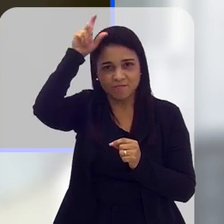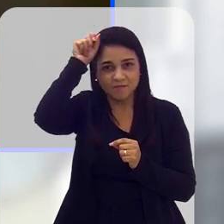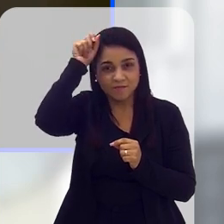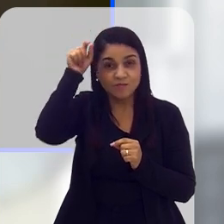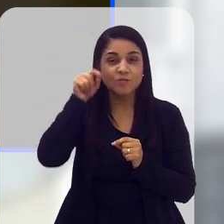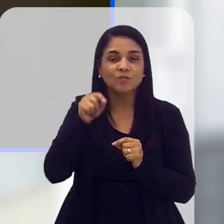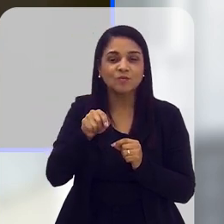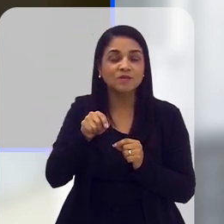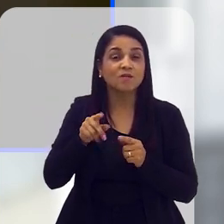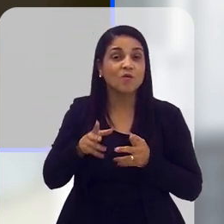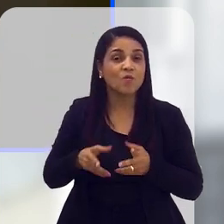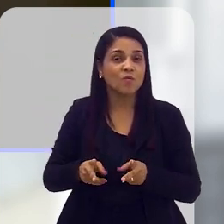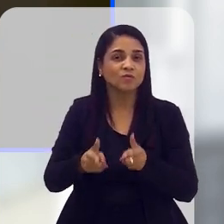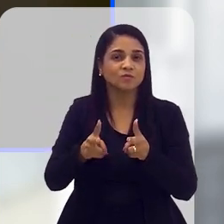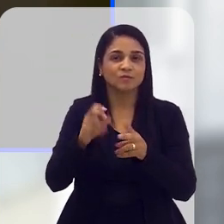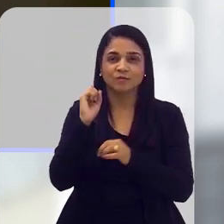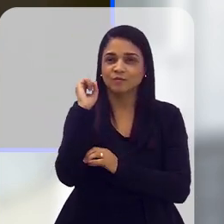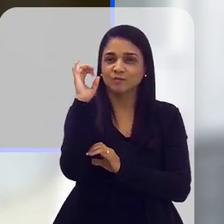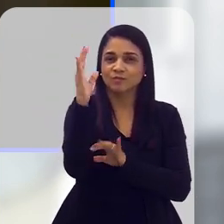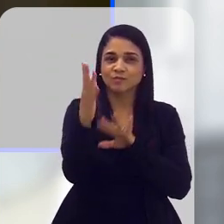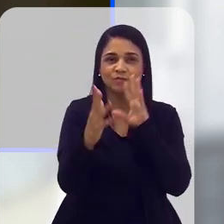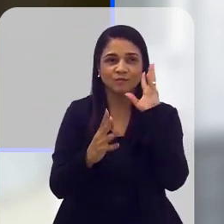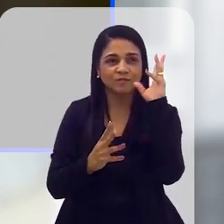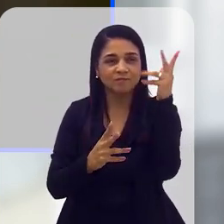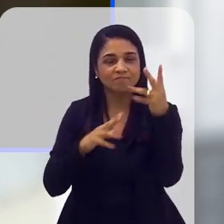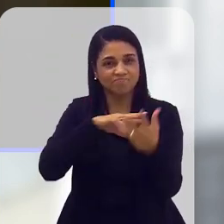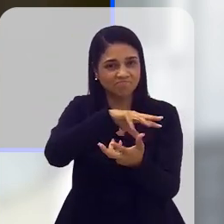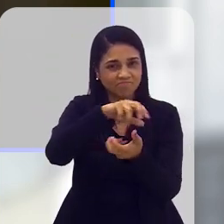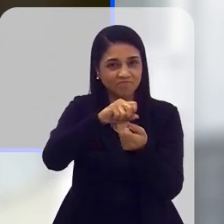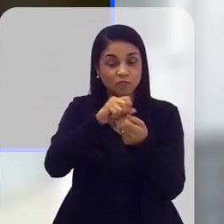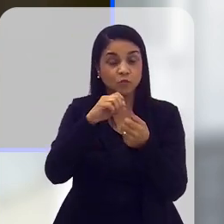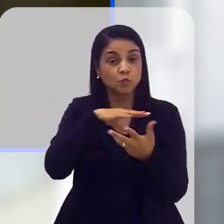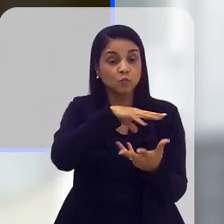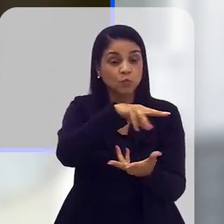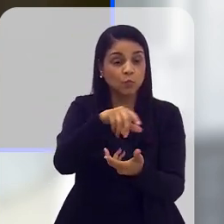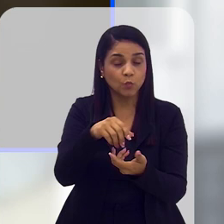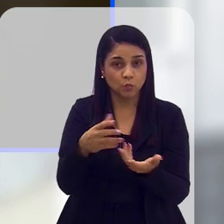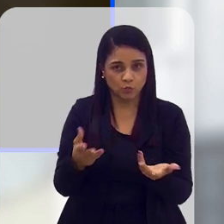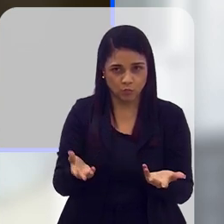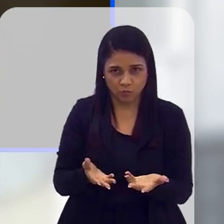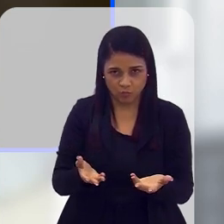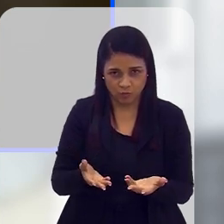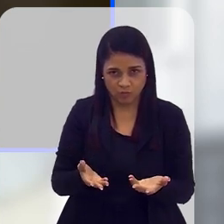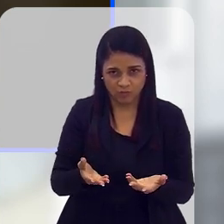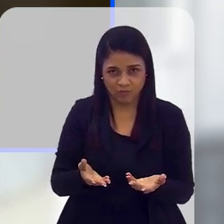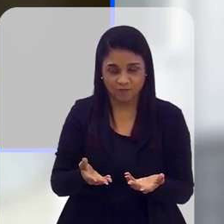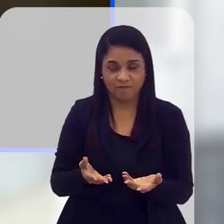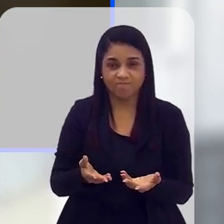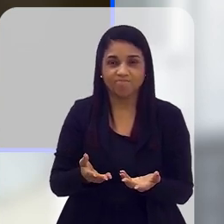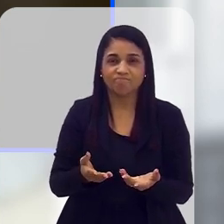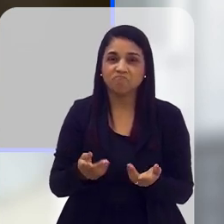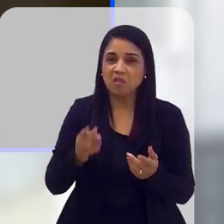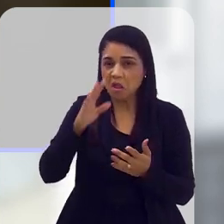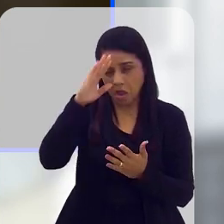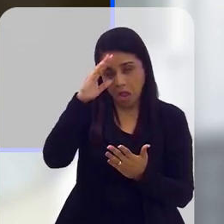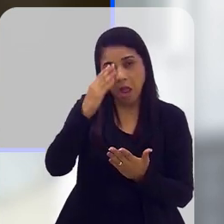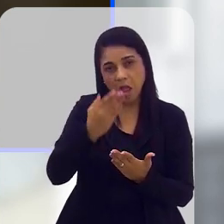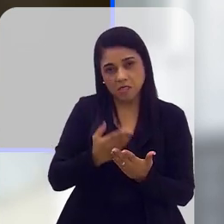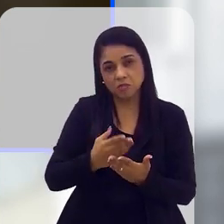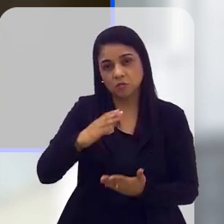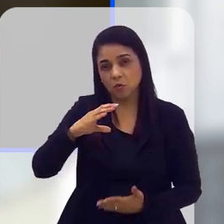O berço não, né? Talvez a continuidade do ambientalismo no mundo, do jeito que está, né? Então,